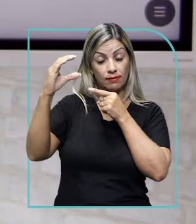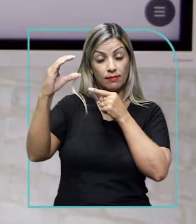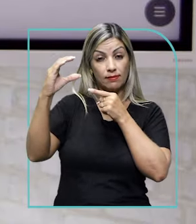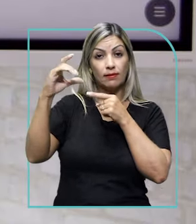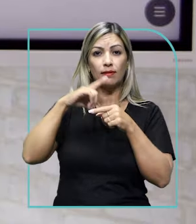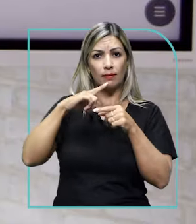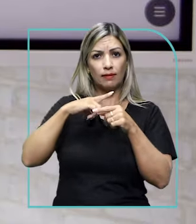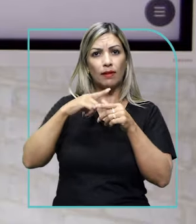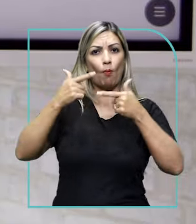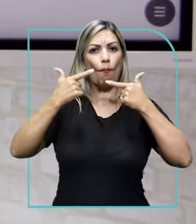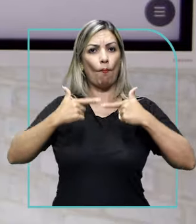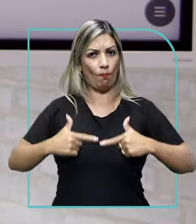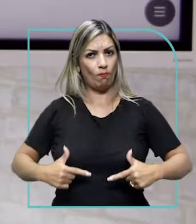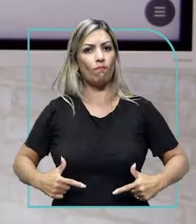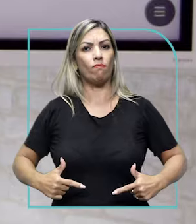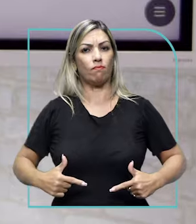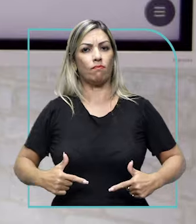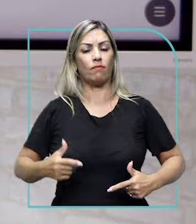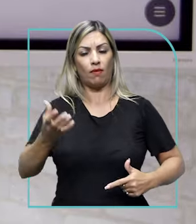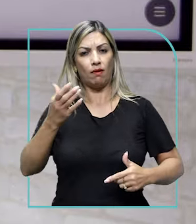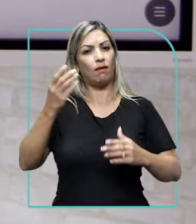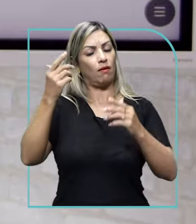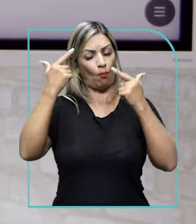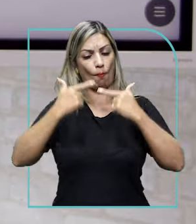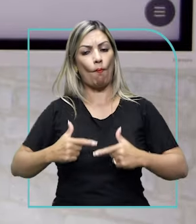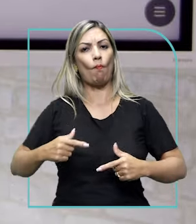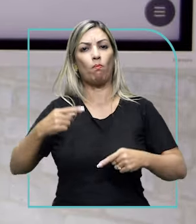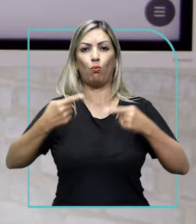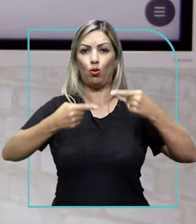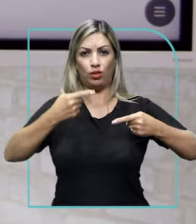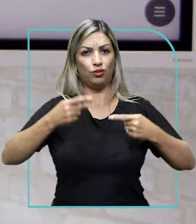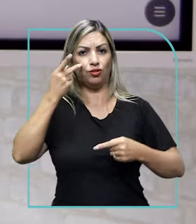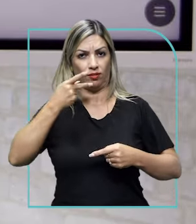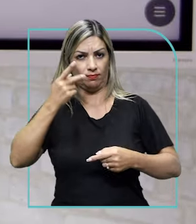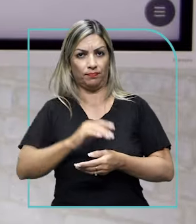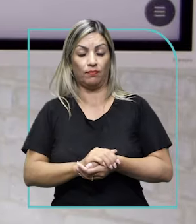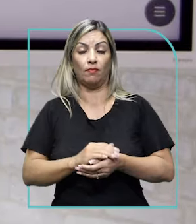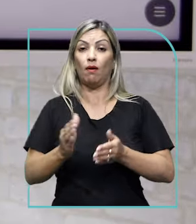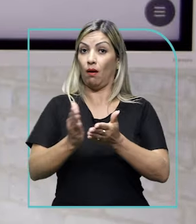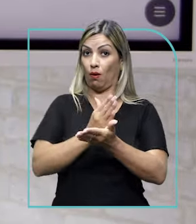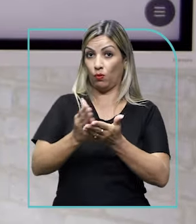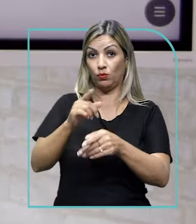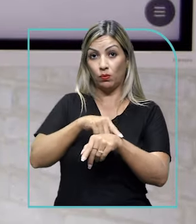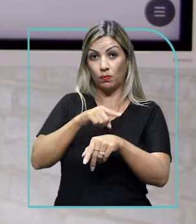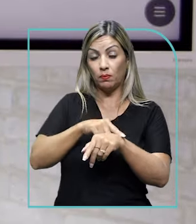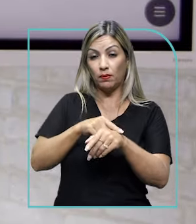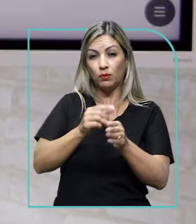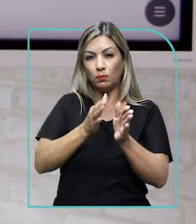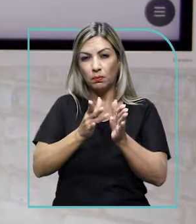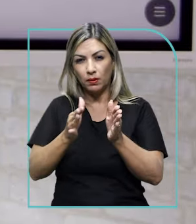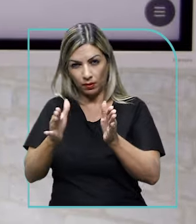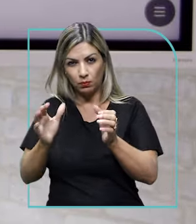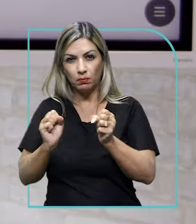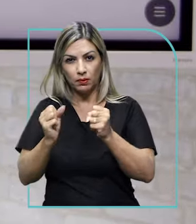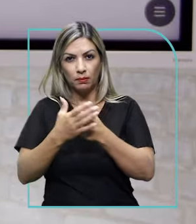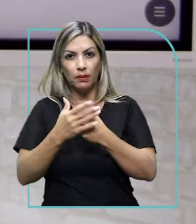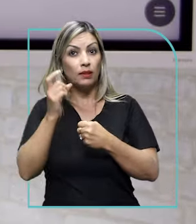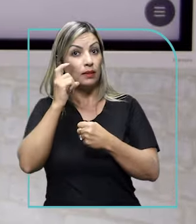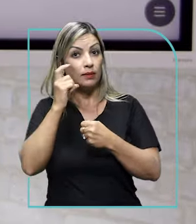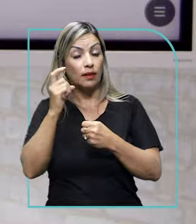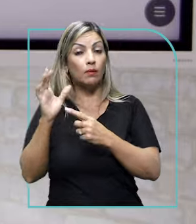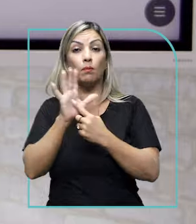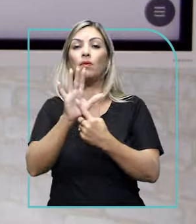ela tem uma neutralidade, ela busca uma neutralidade política. Por alguns momentos, no período da pandemia, tentaram